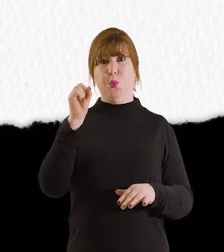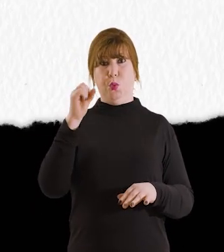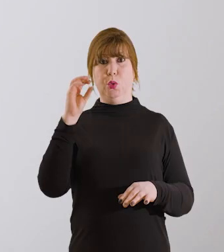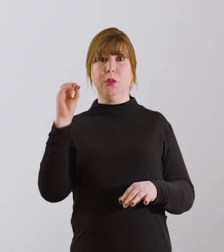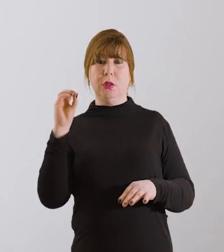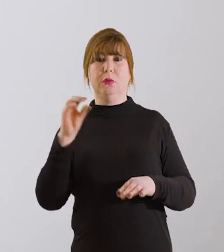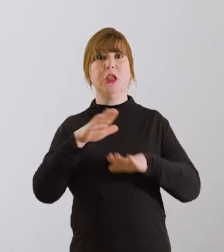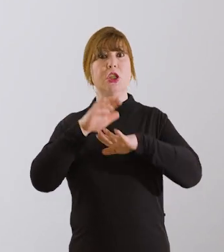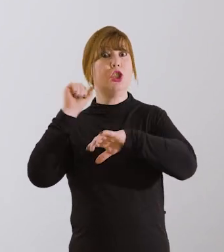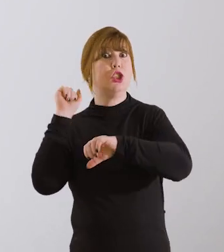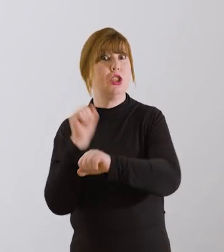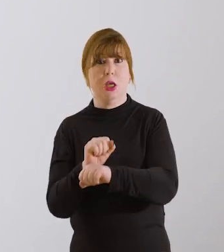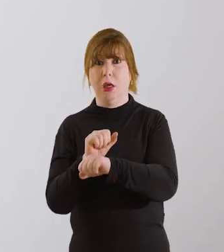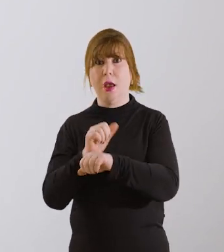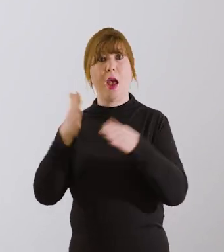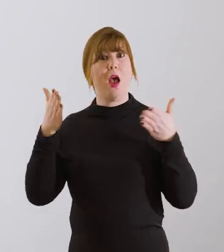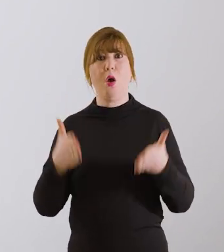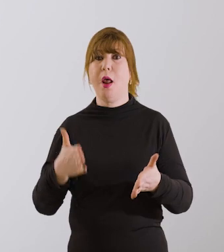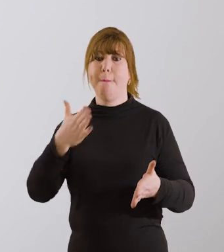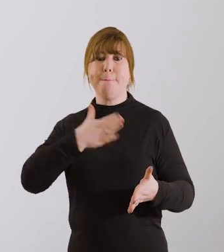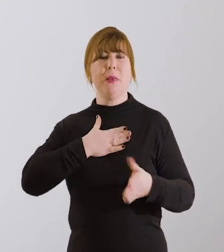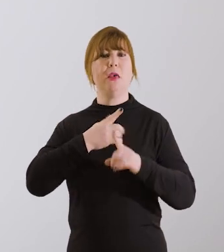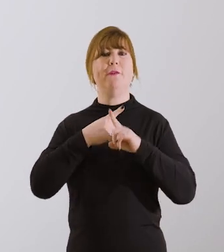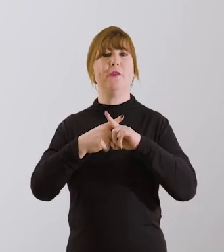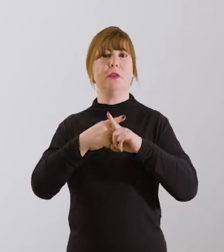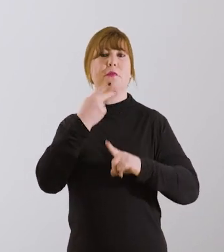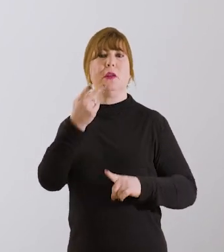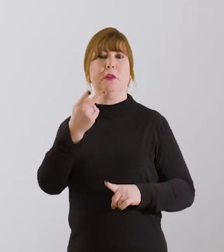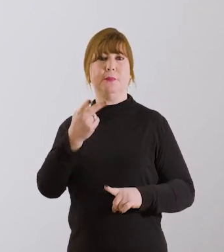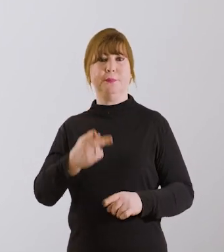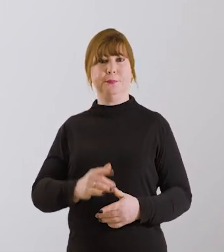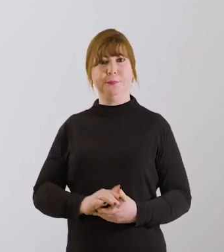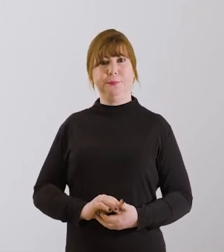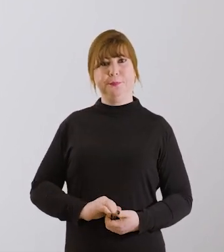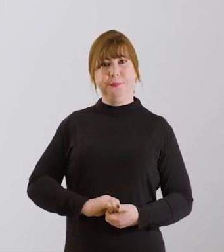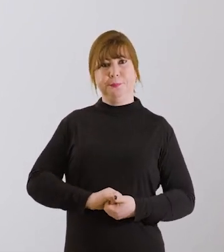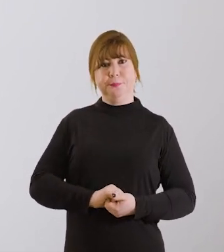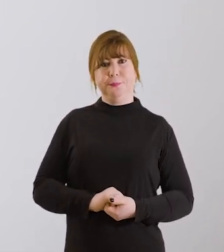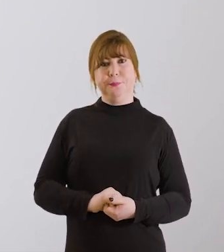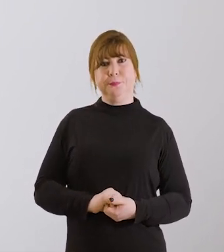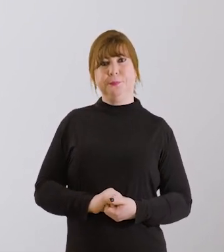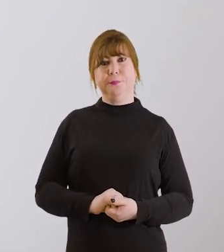denuncie. Chega. Agora é a minha vez de falar. Prefeitura de Joinville.